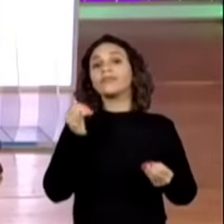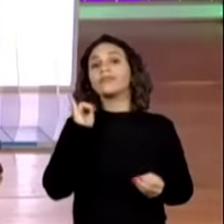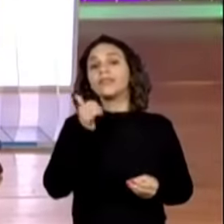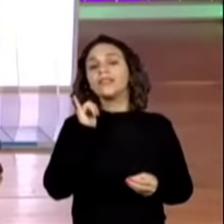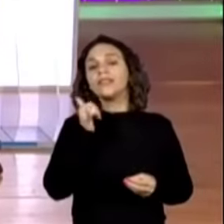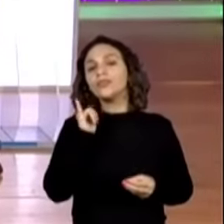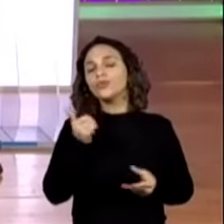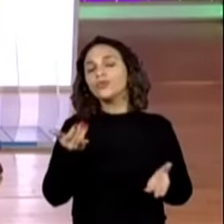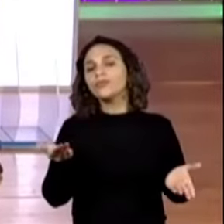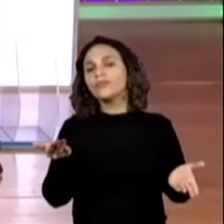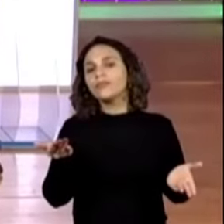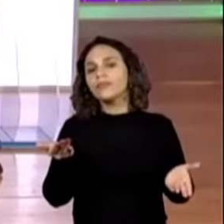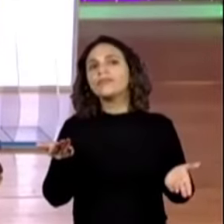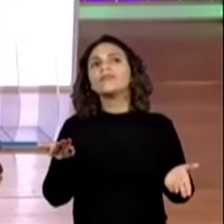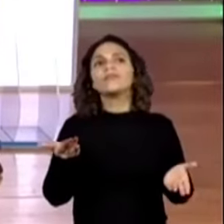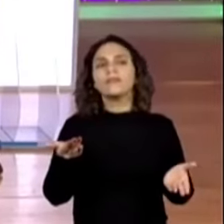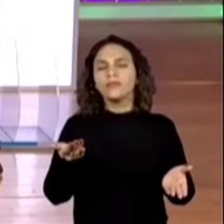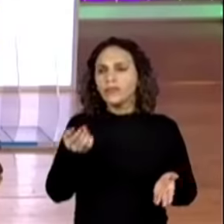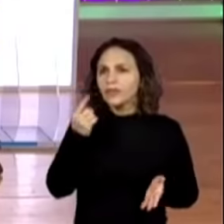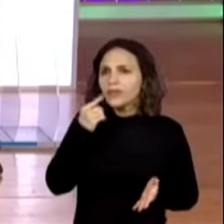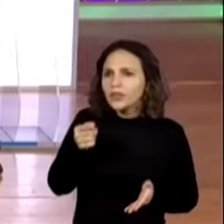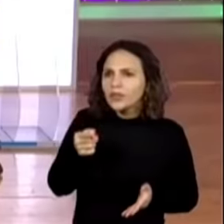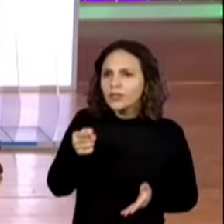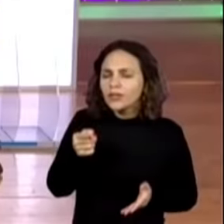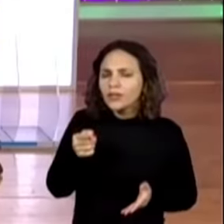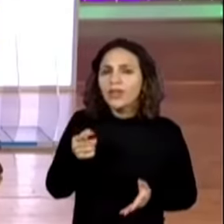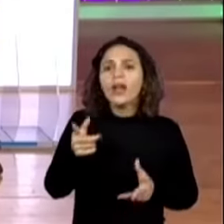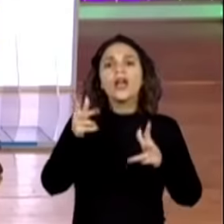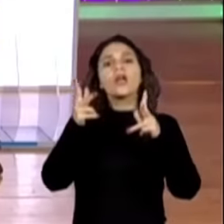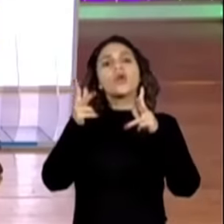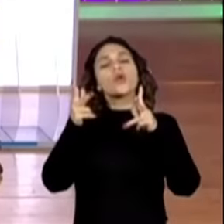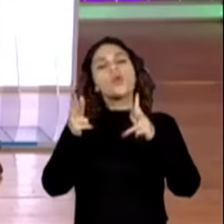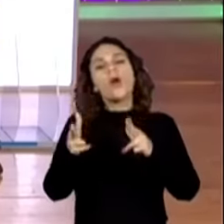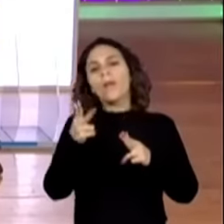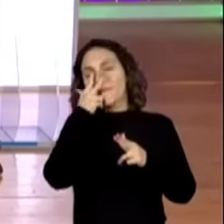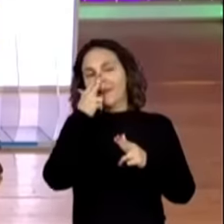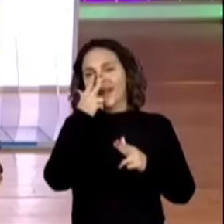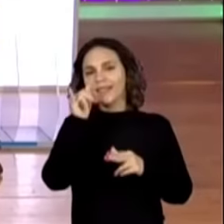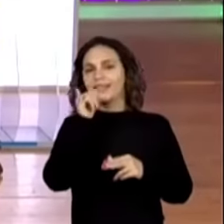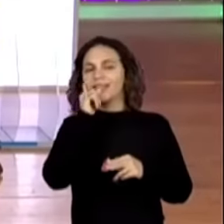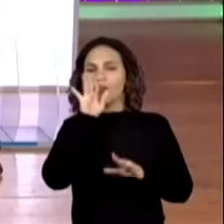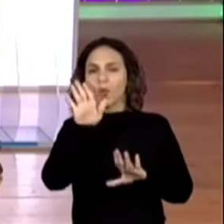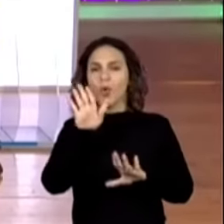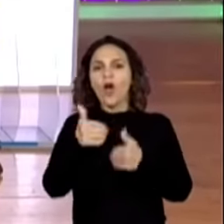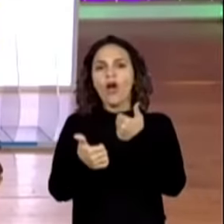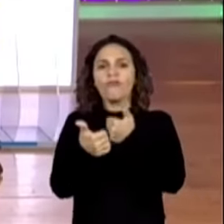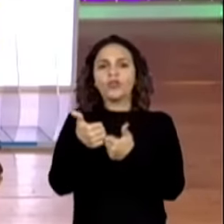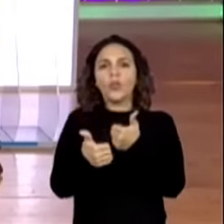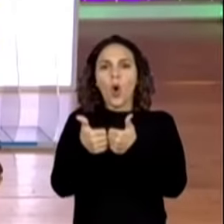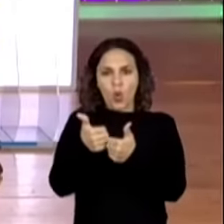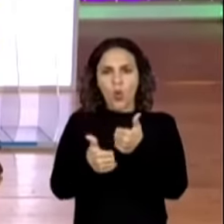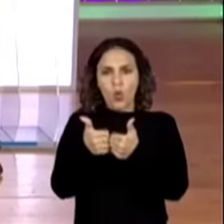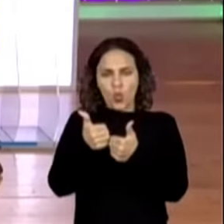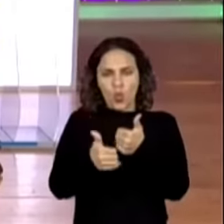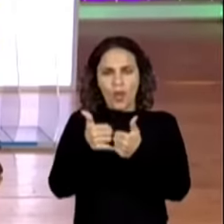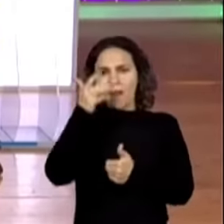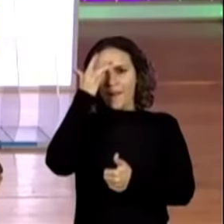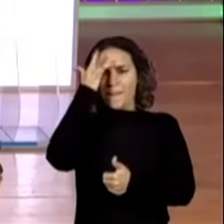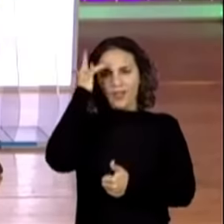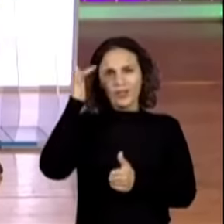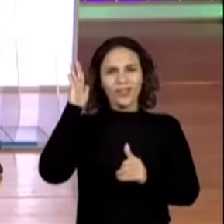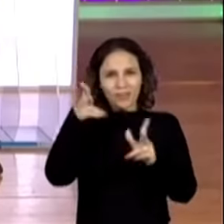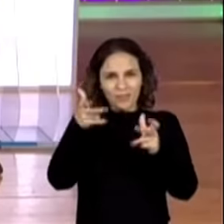Michele vai contribuir com isso aqui, ó, ela colocou. Igual ao narrador de futebol. Ele só comenta, ele não joga.